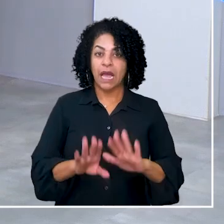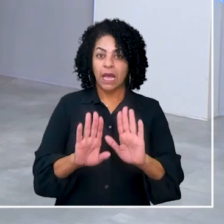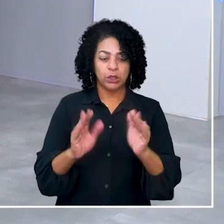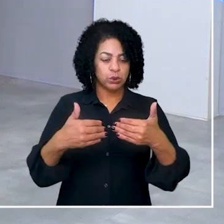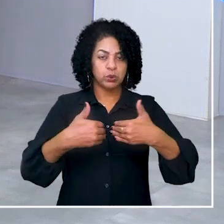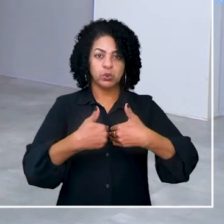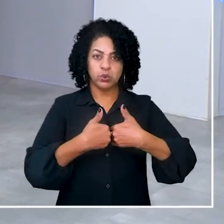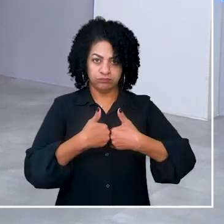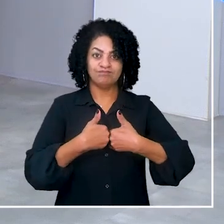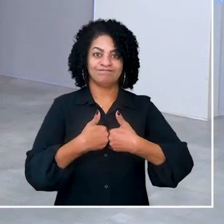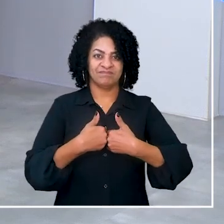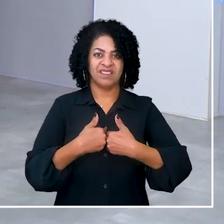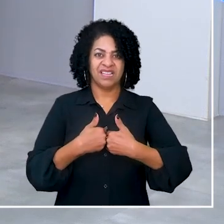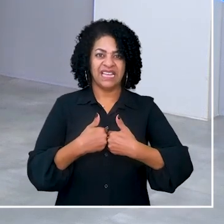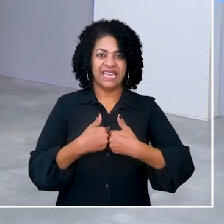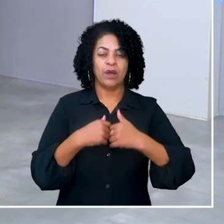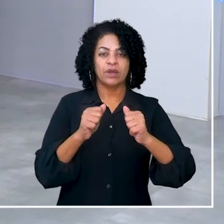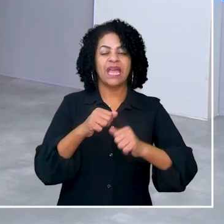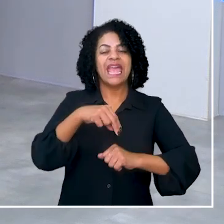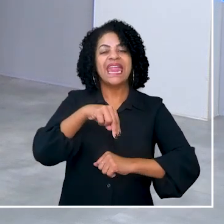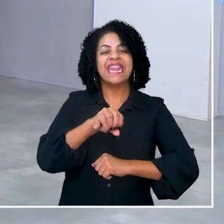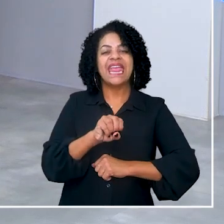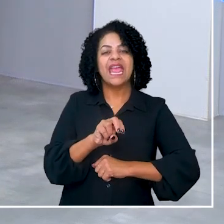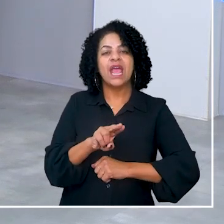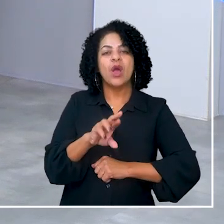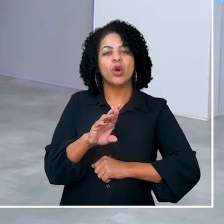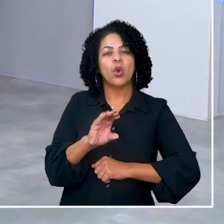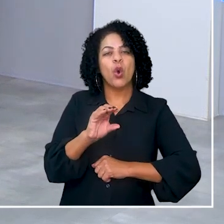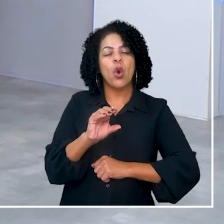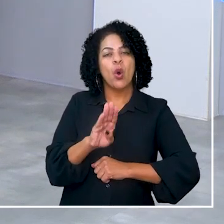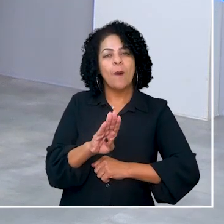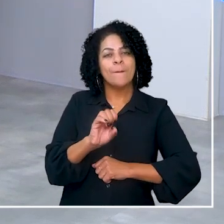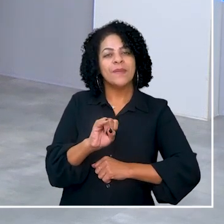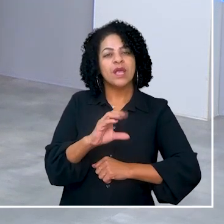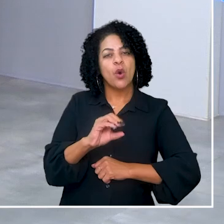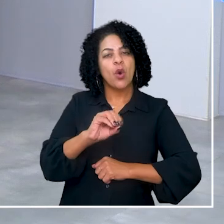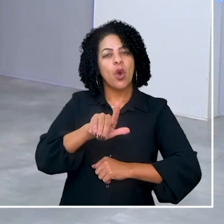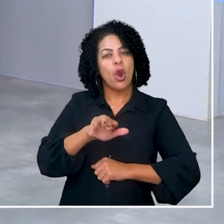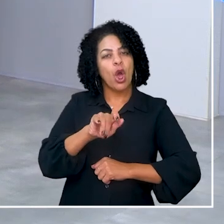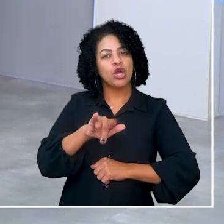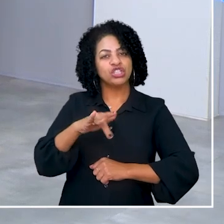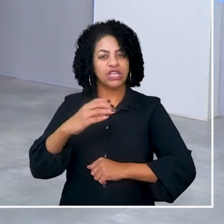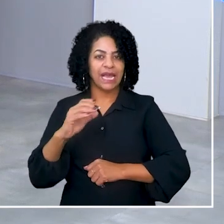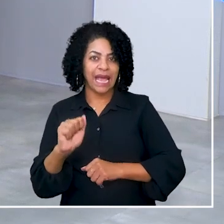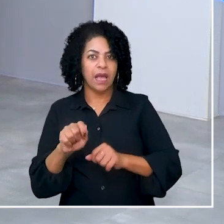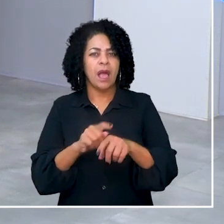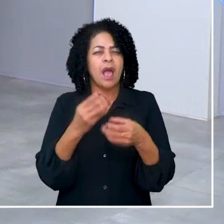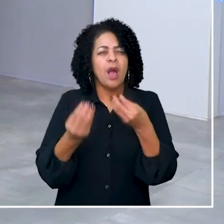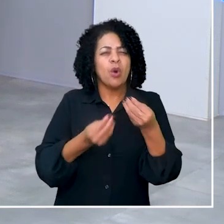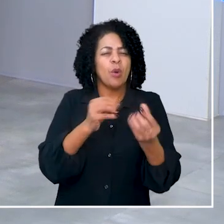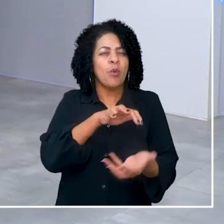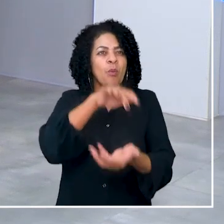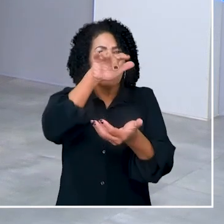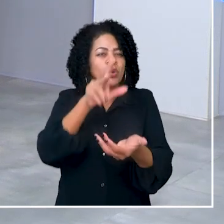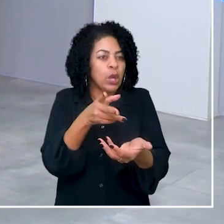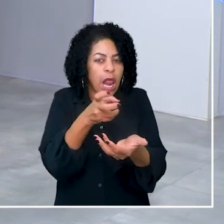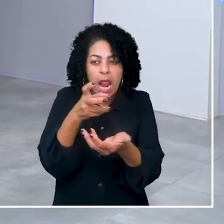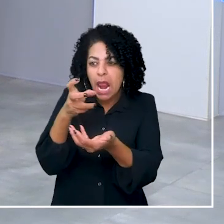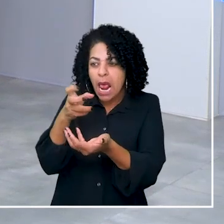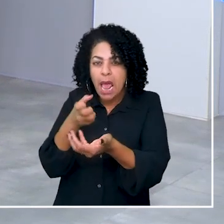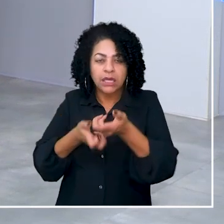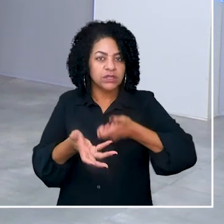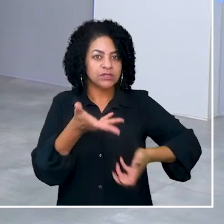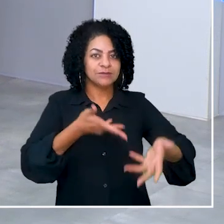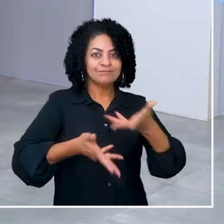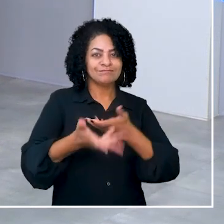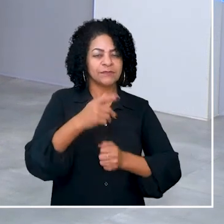O transtorno do espectro autista é uma condição neurobiológica que afeta a maneira como uma pessoa percebe o mundo e interage com